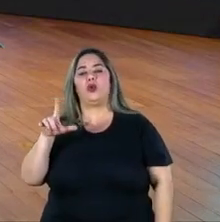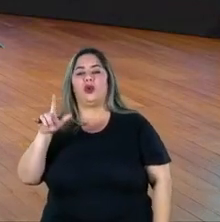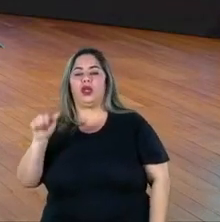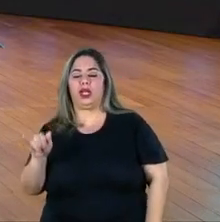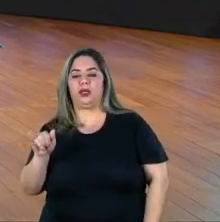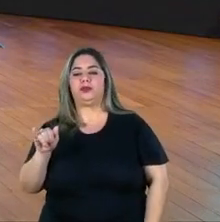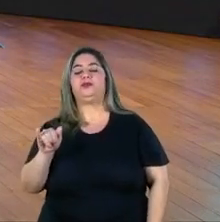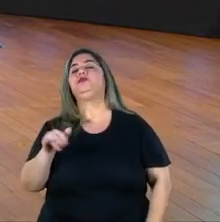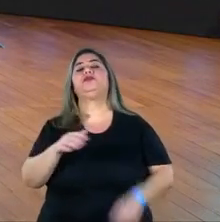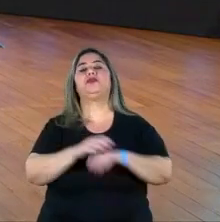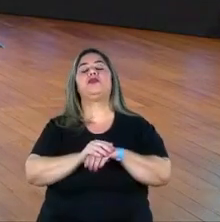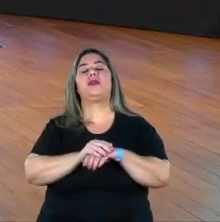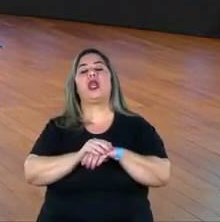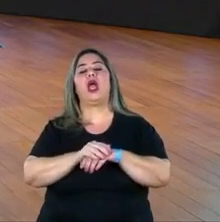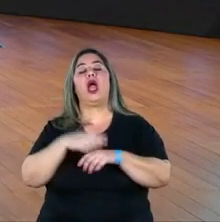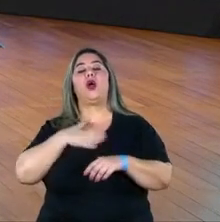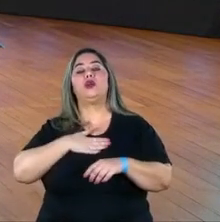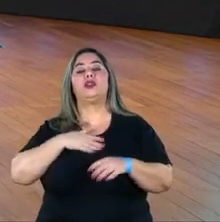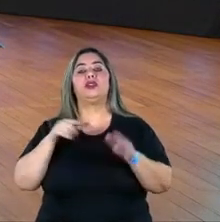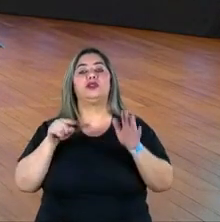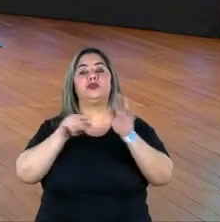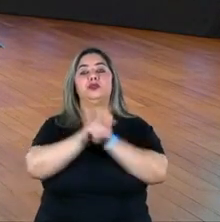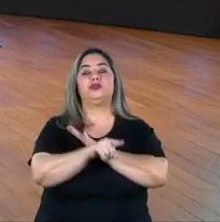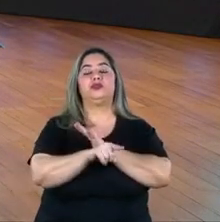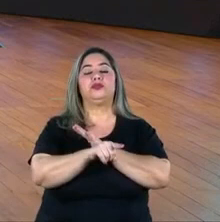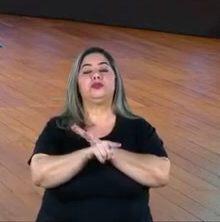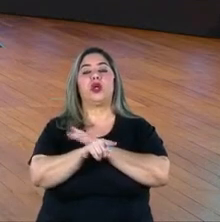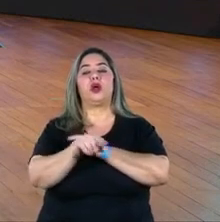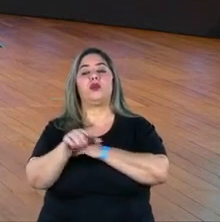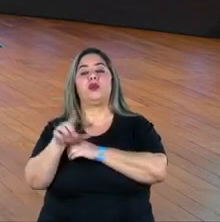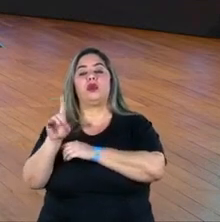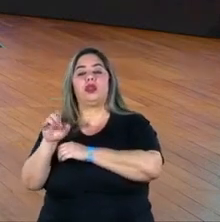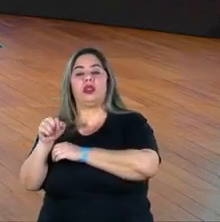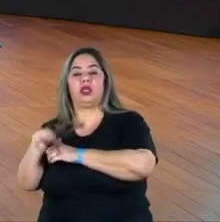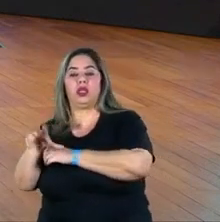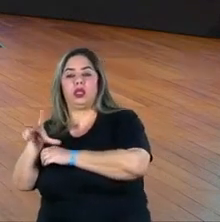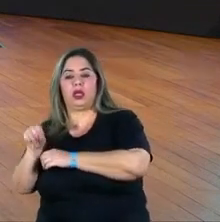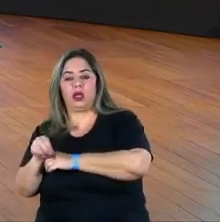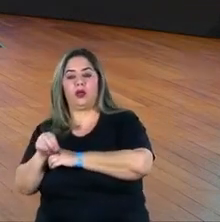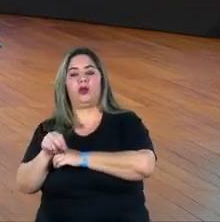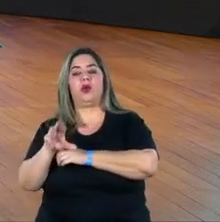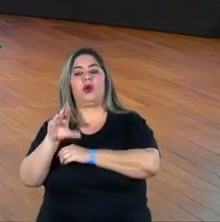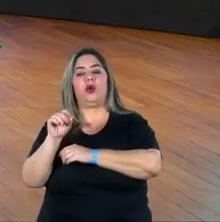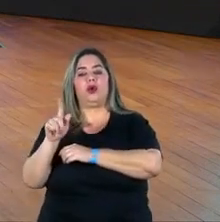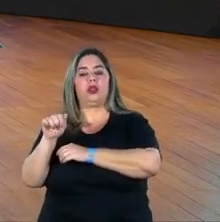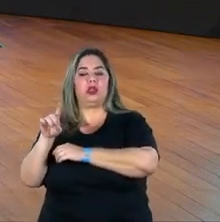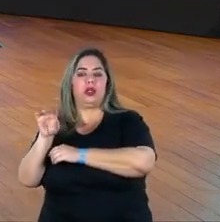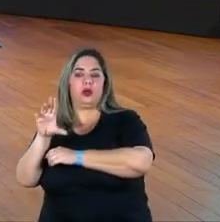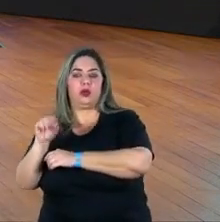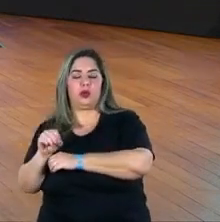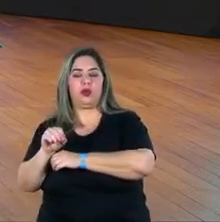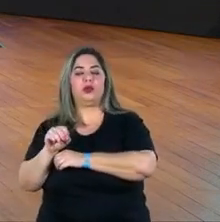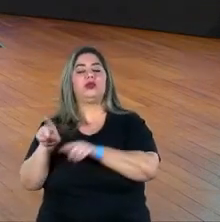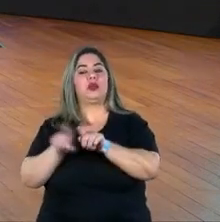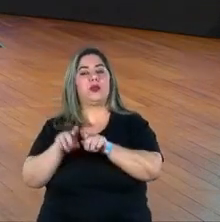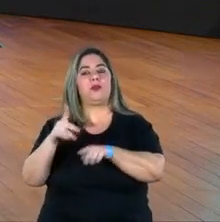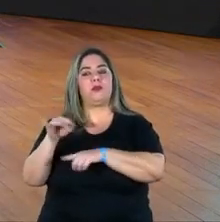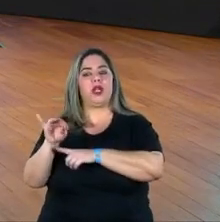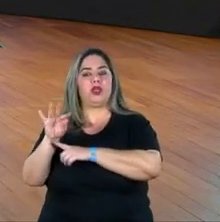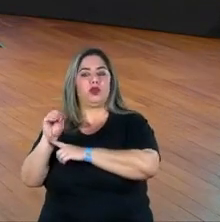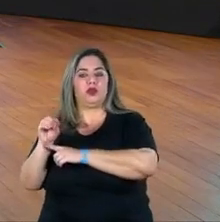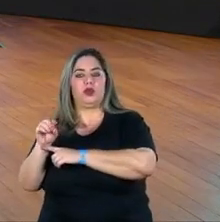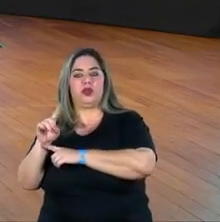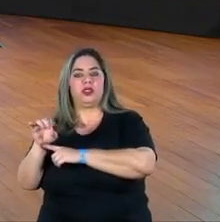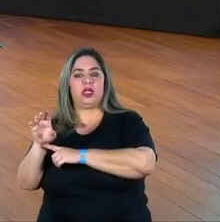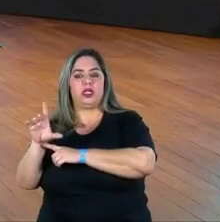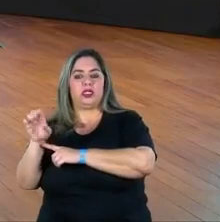e eu gostaria de fazer um questionamento para o Danilo, para o Rodrigo e até para o Preto Zezé. Por que que nós, profissionais de